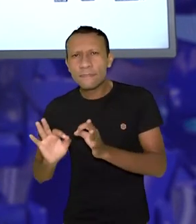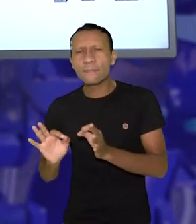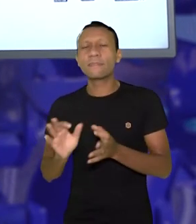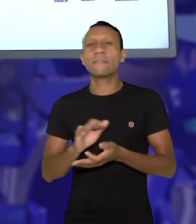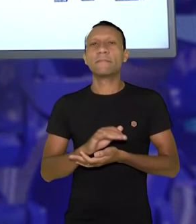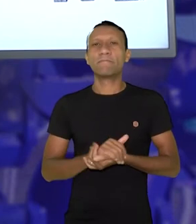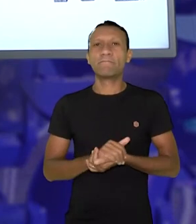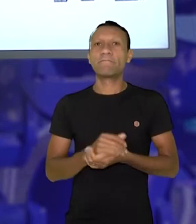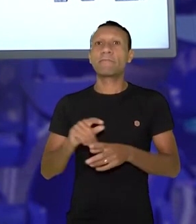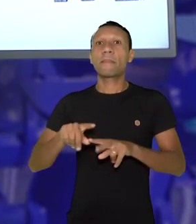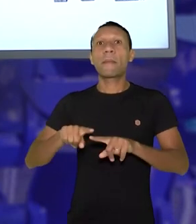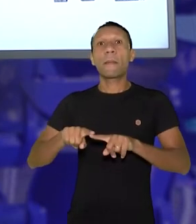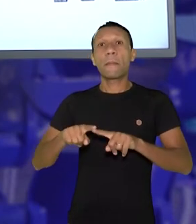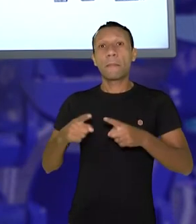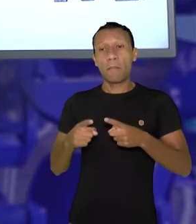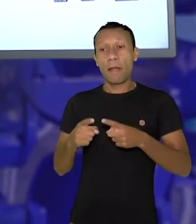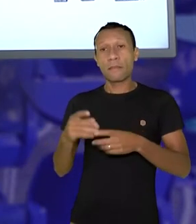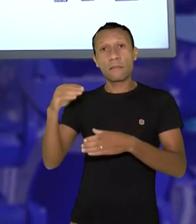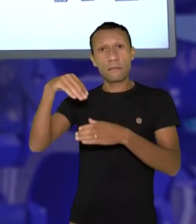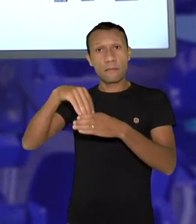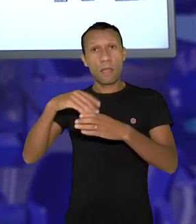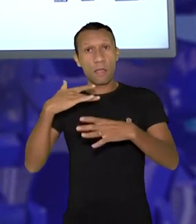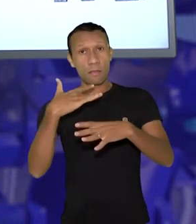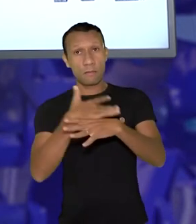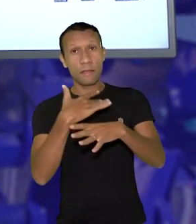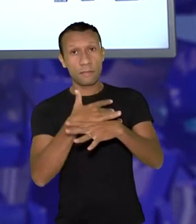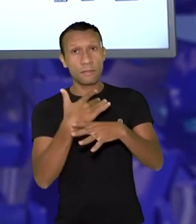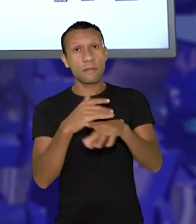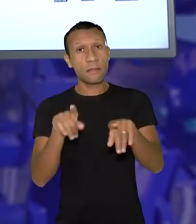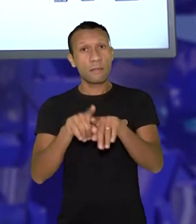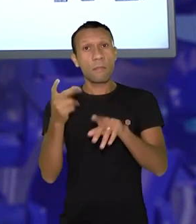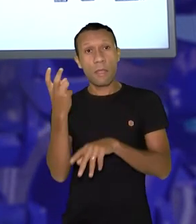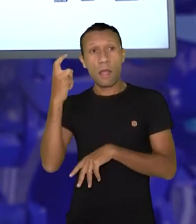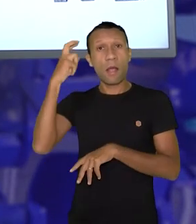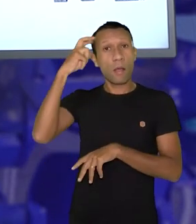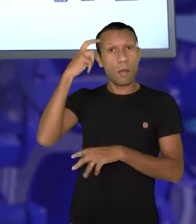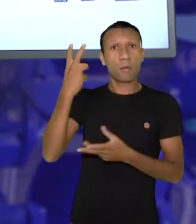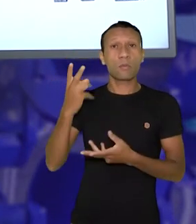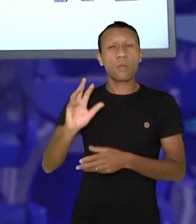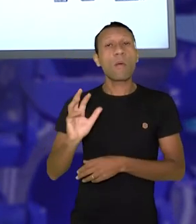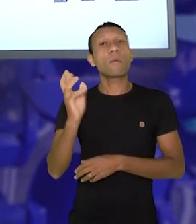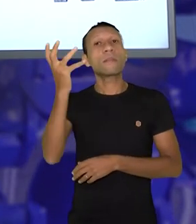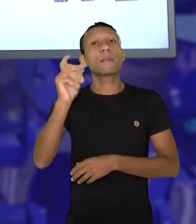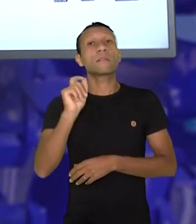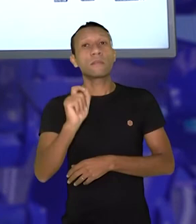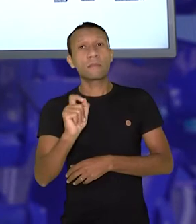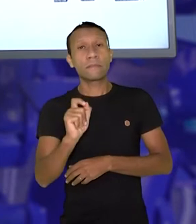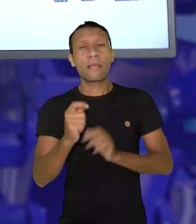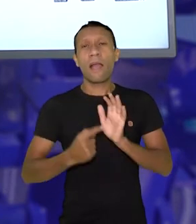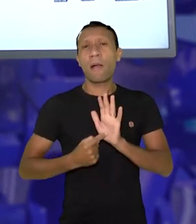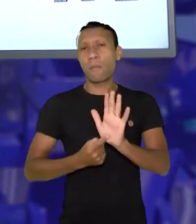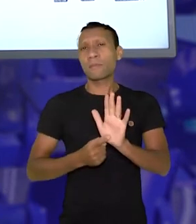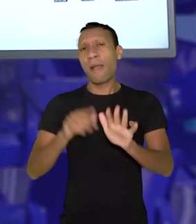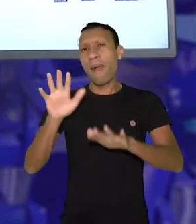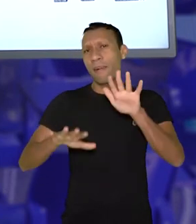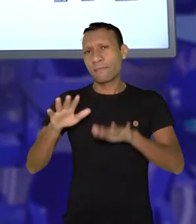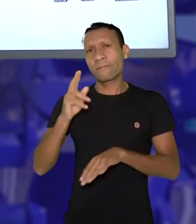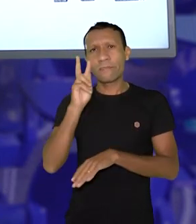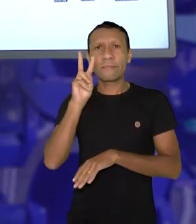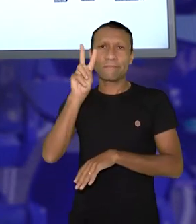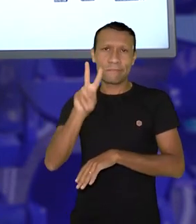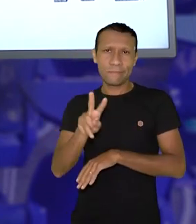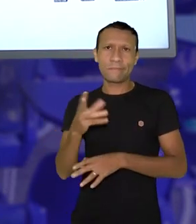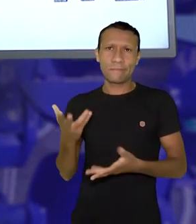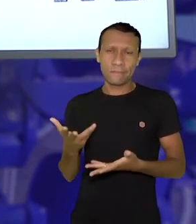respeito a essa diversidade. Mas que, nas cidades, também, essa cultura popular vai acabar aparecendo. Como a gente vê, muitas vezes,